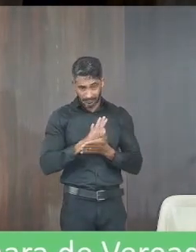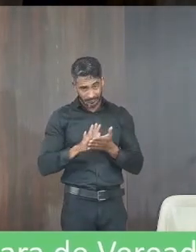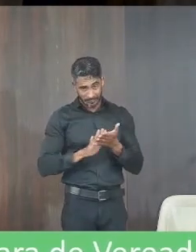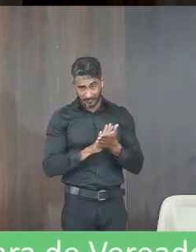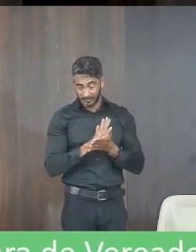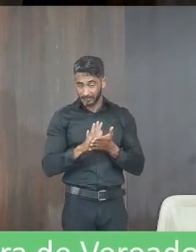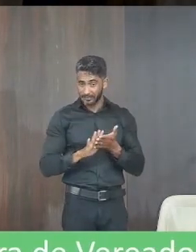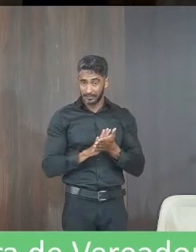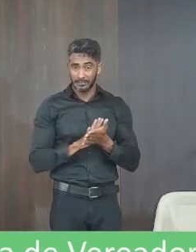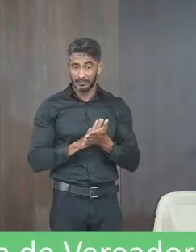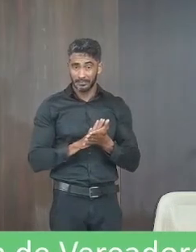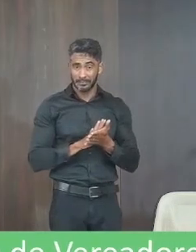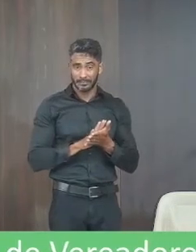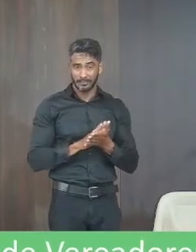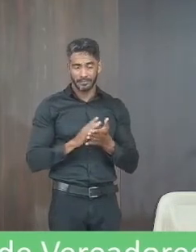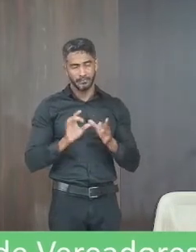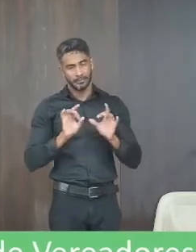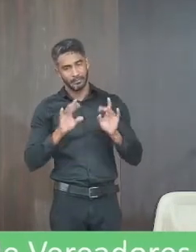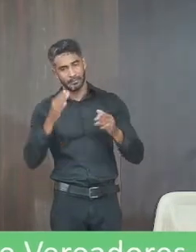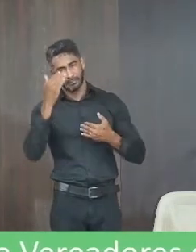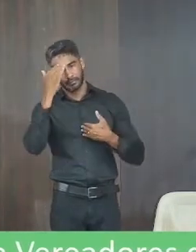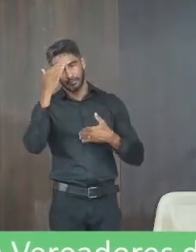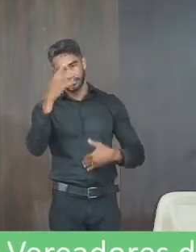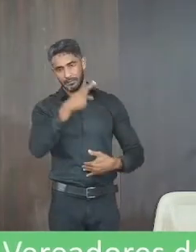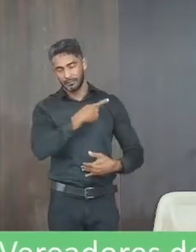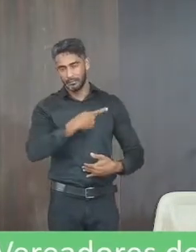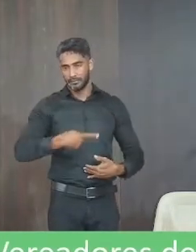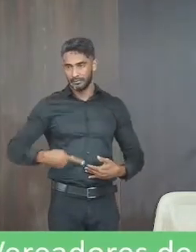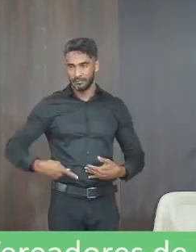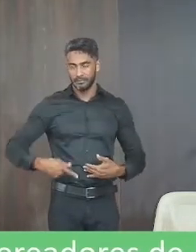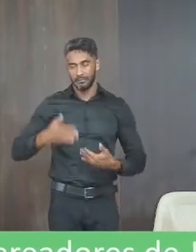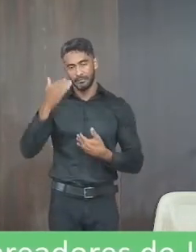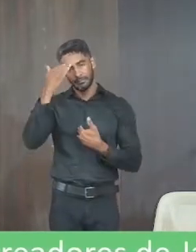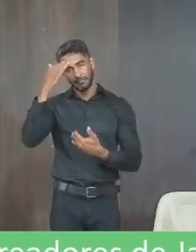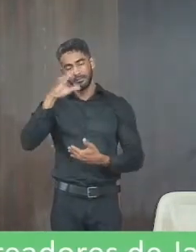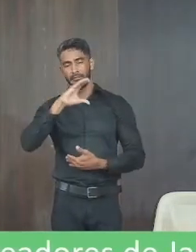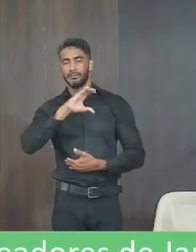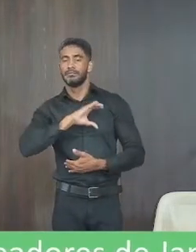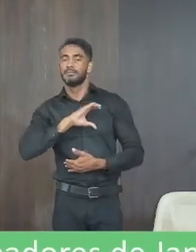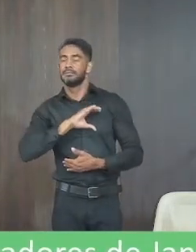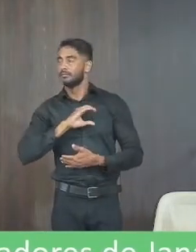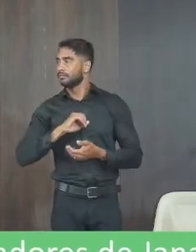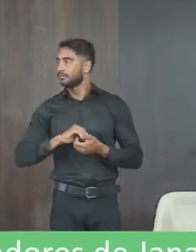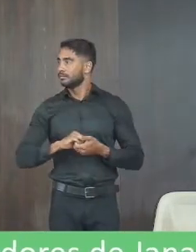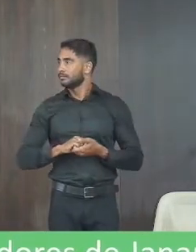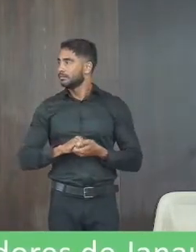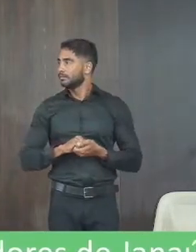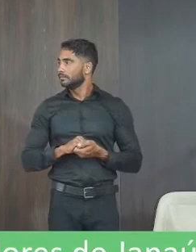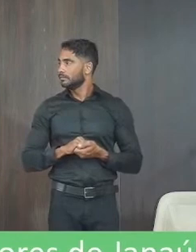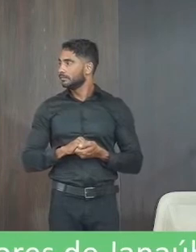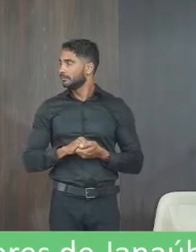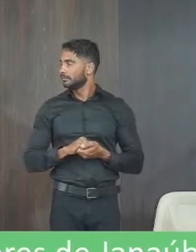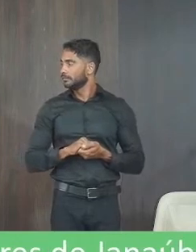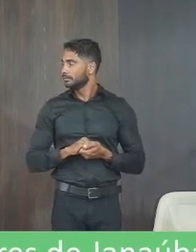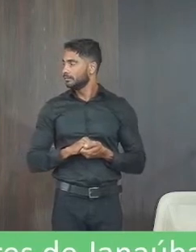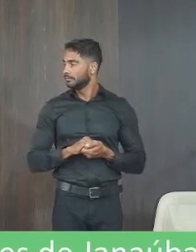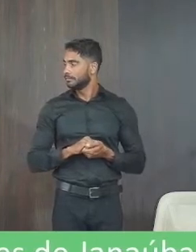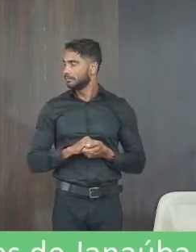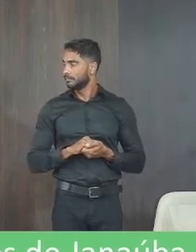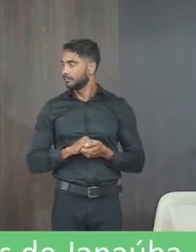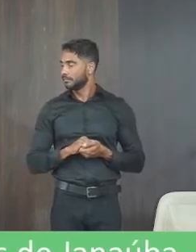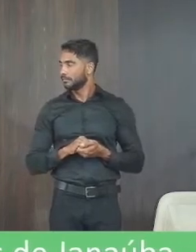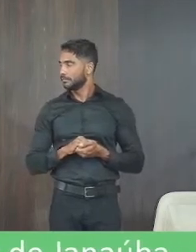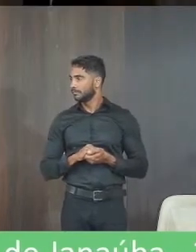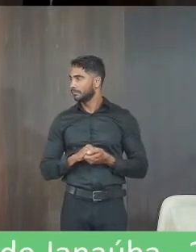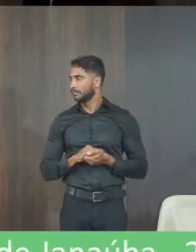colocada esse cascalho no mais muito obrigado do seu presidente e obrigada colega pela chamativa